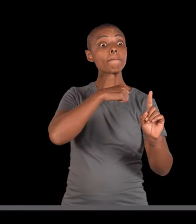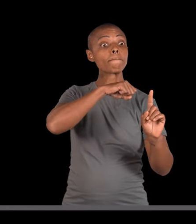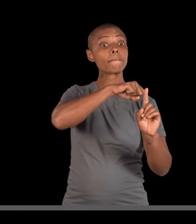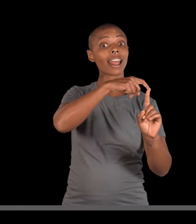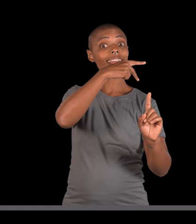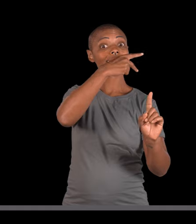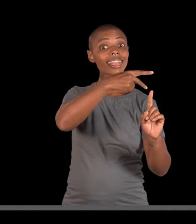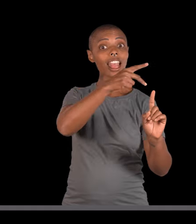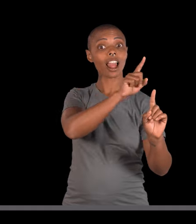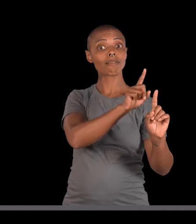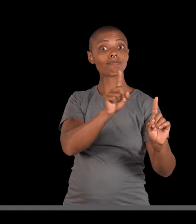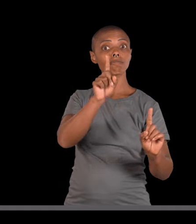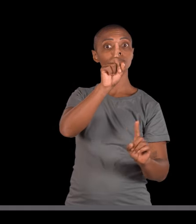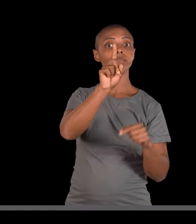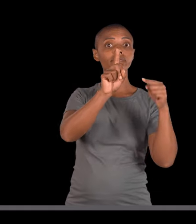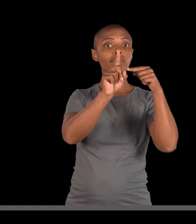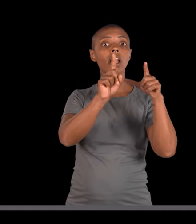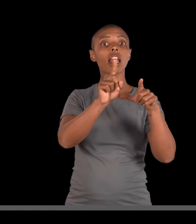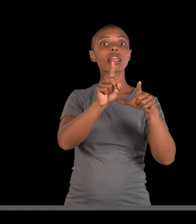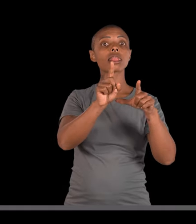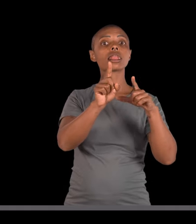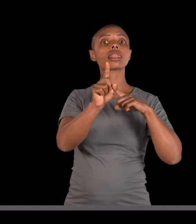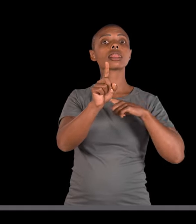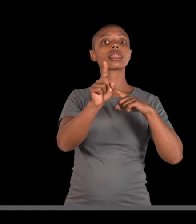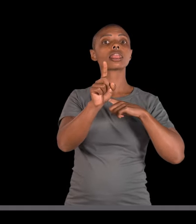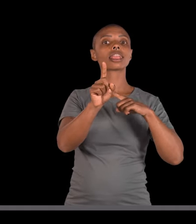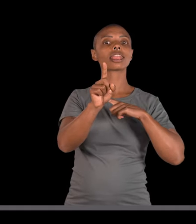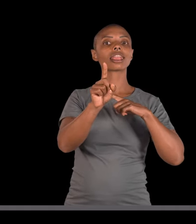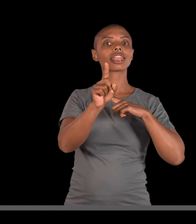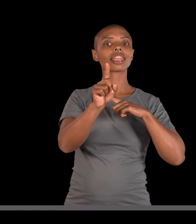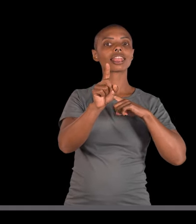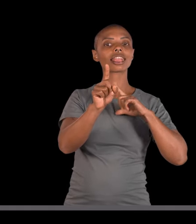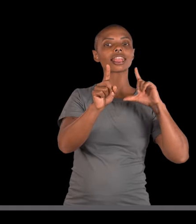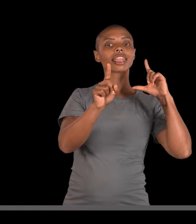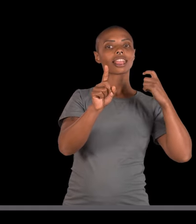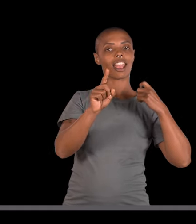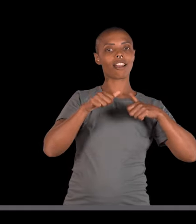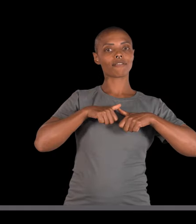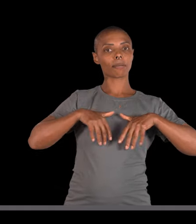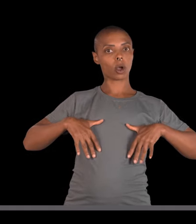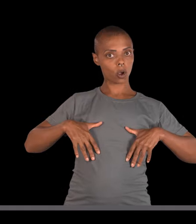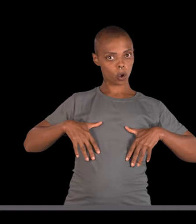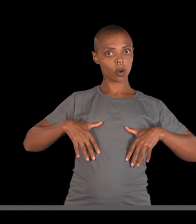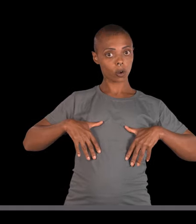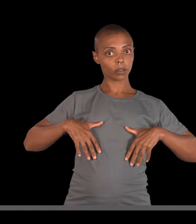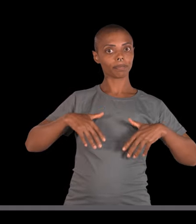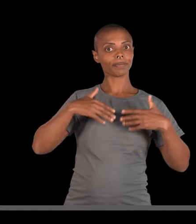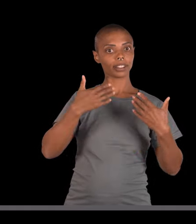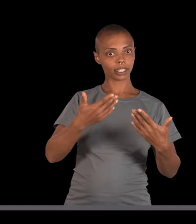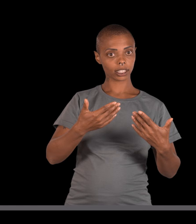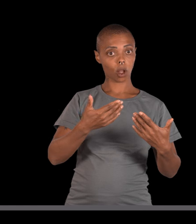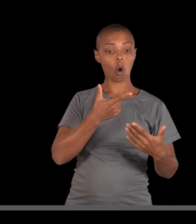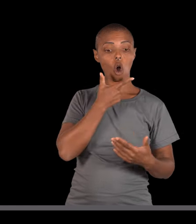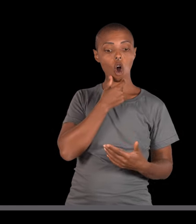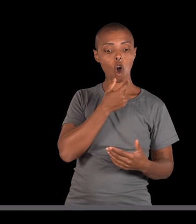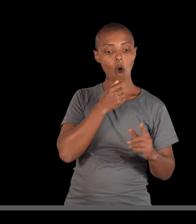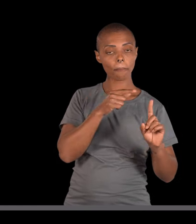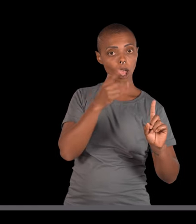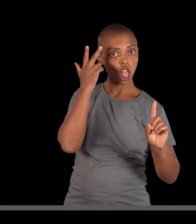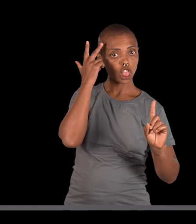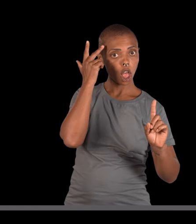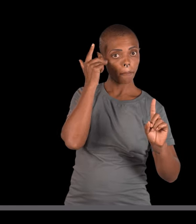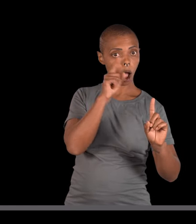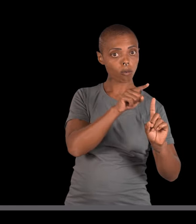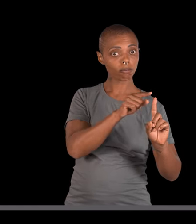cuja mãe deste homem tinha fibrose cística. Então a mãe, vamos botar aqui, a